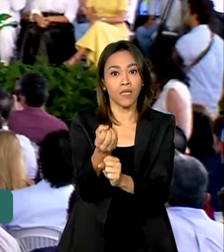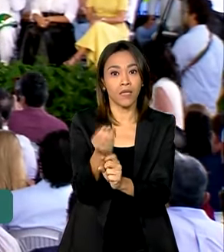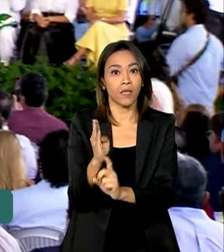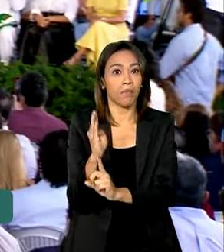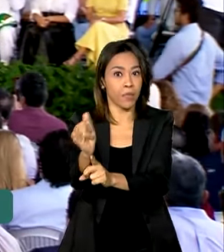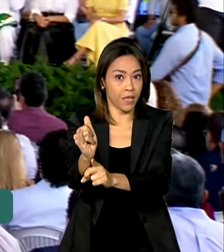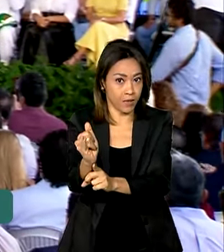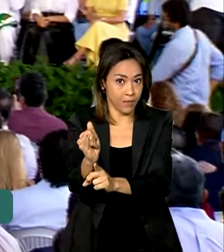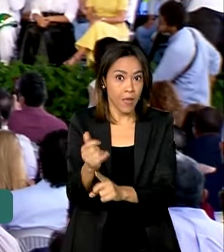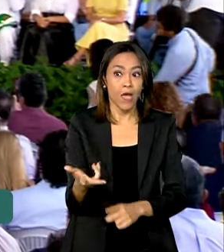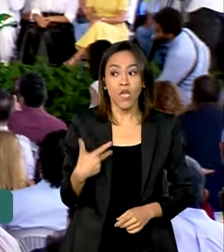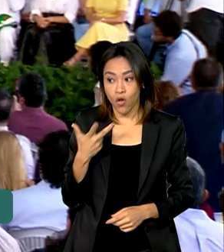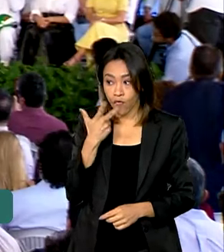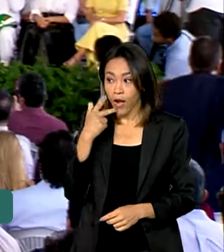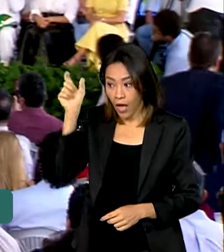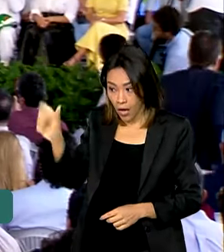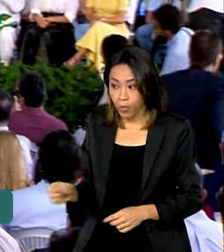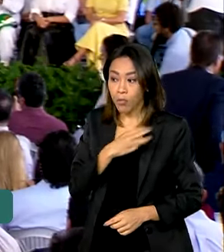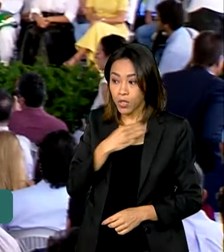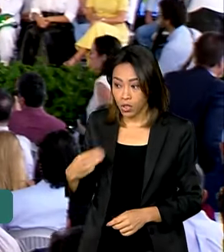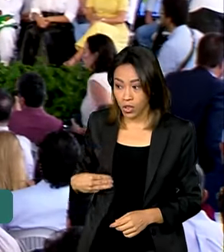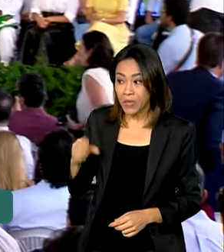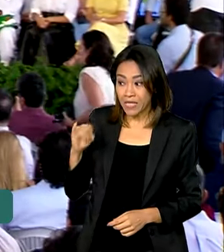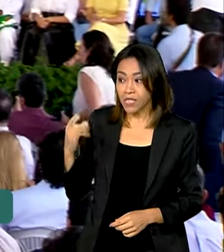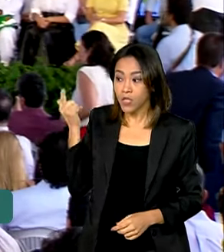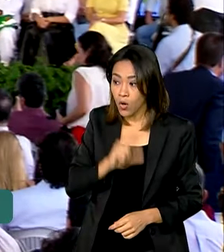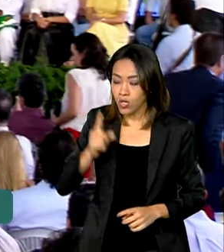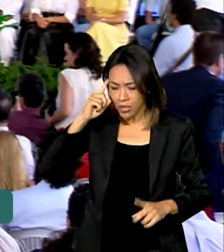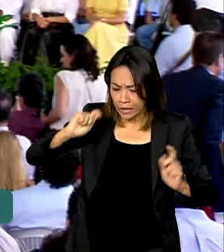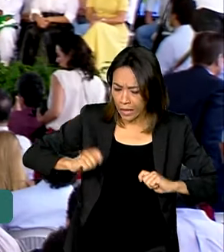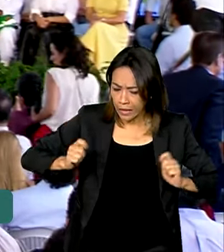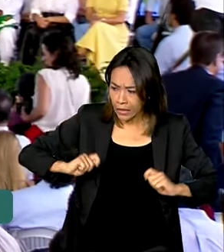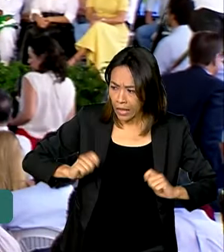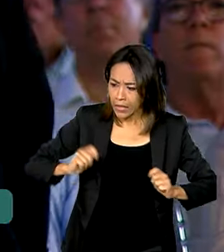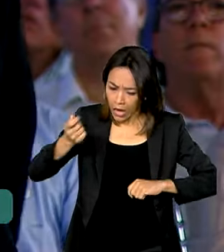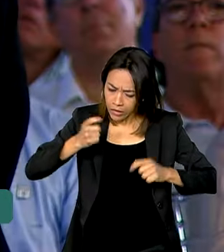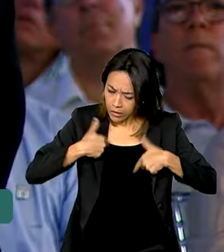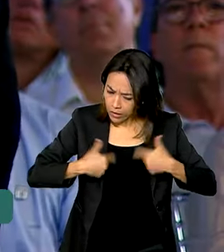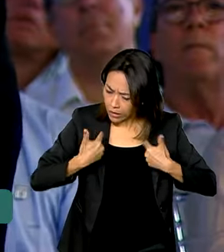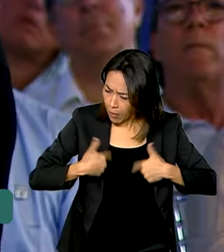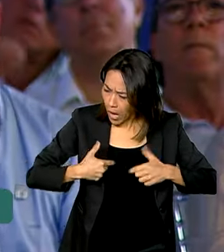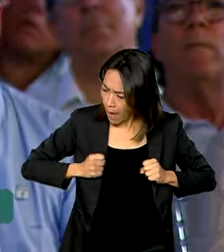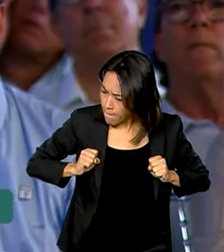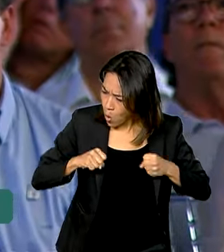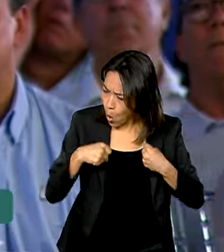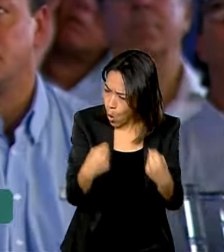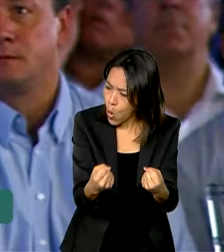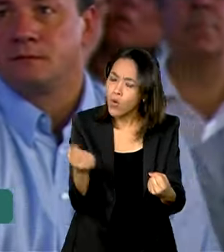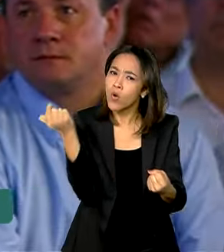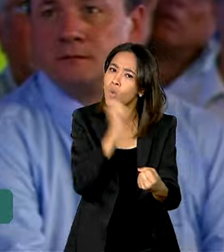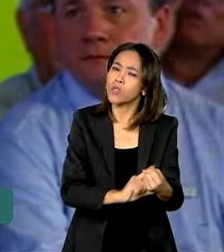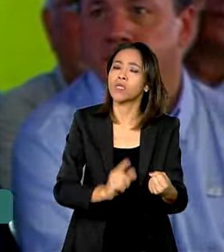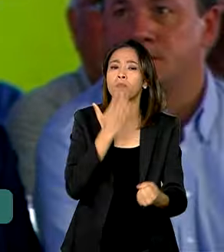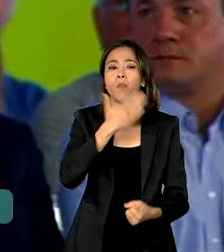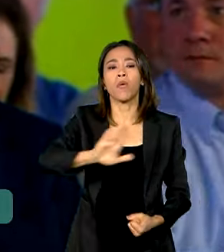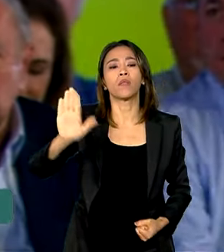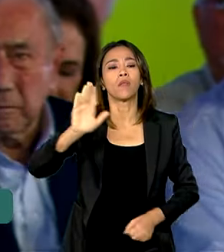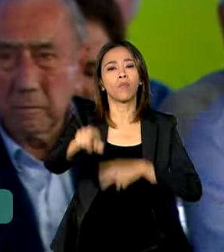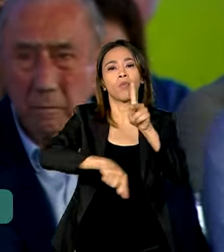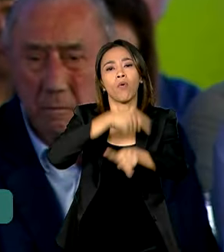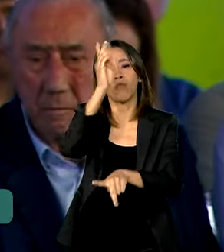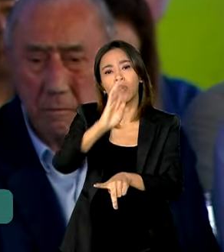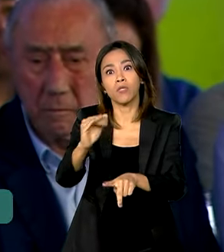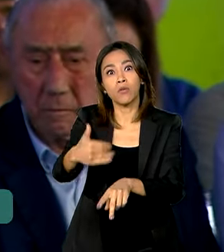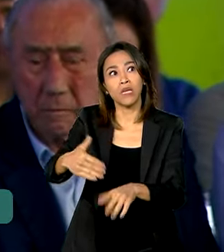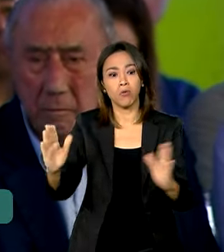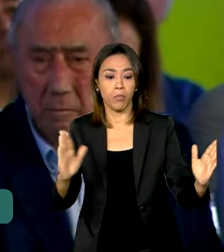dólares. E eu dizia para o Fábado, se a gente tiver competência, se a gente trabalhar, a gente pode prometer para o povo brasileiro que